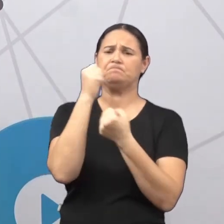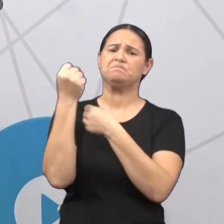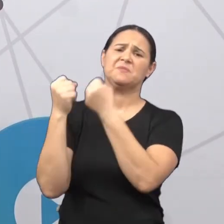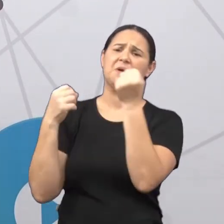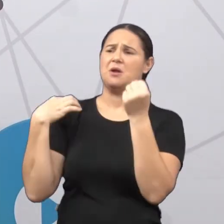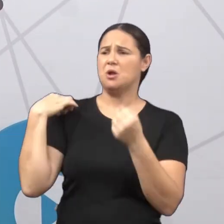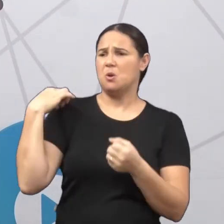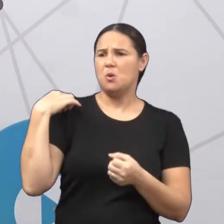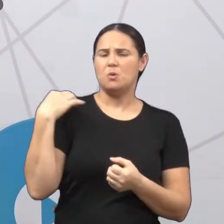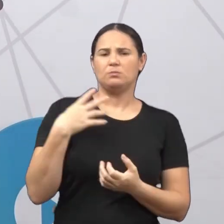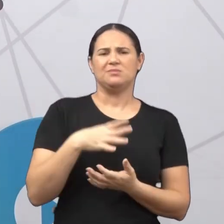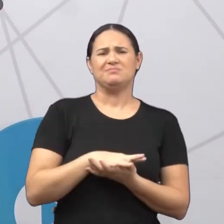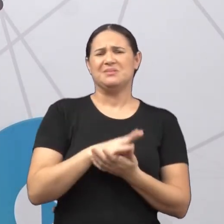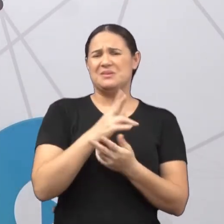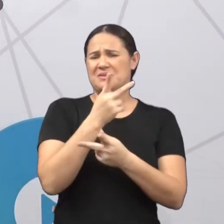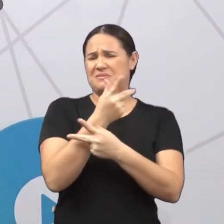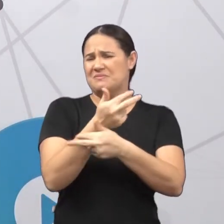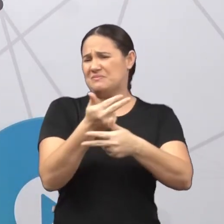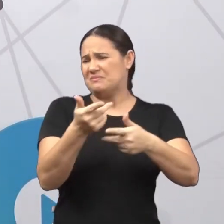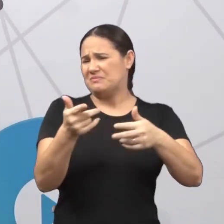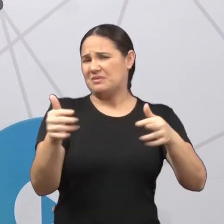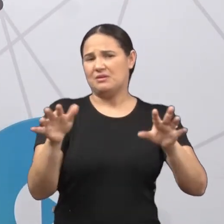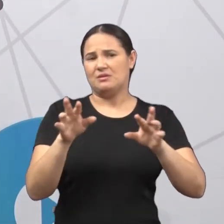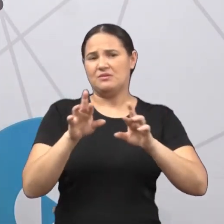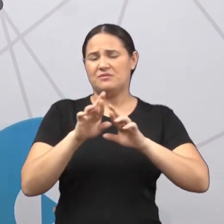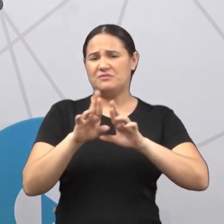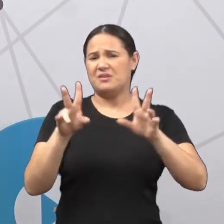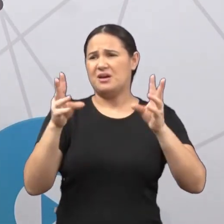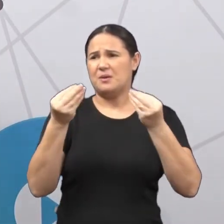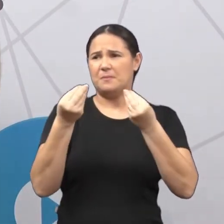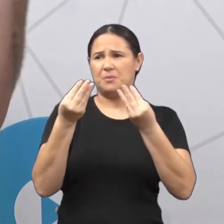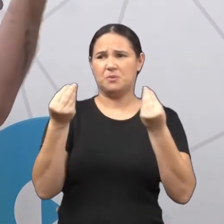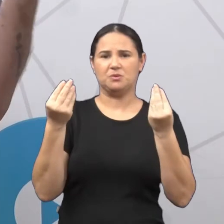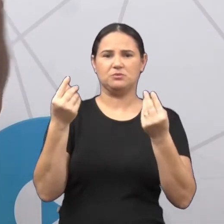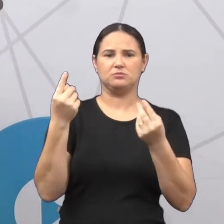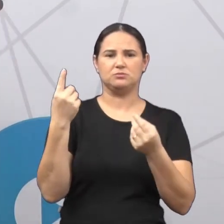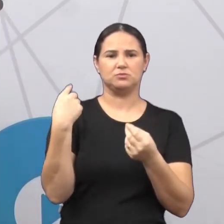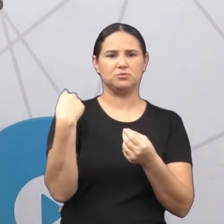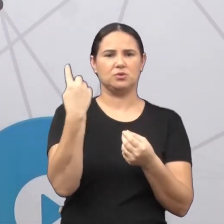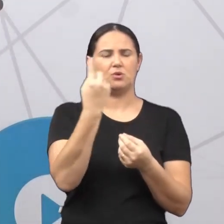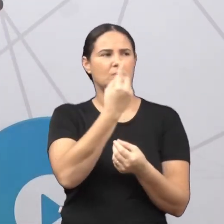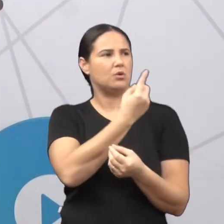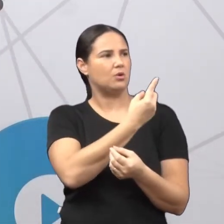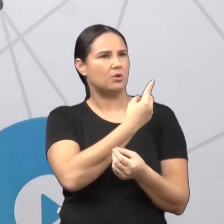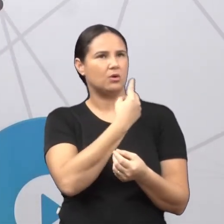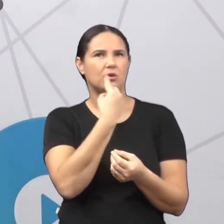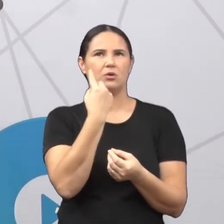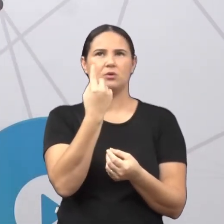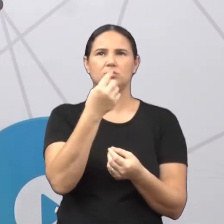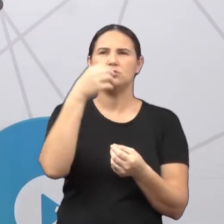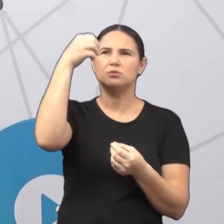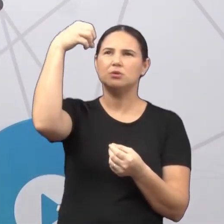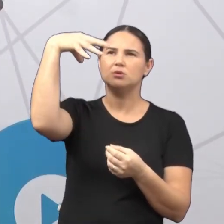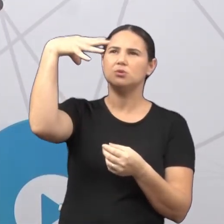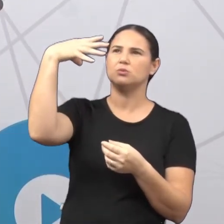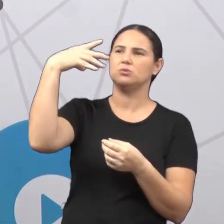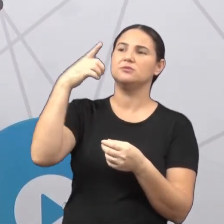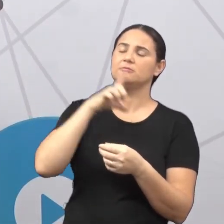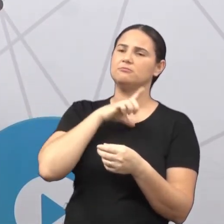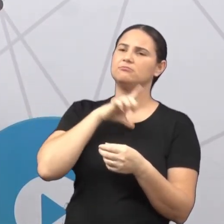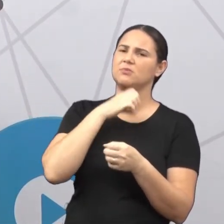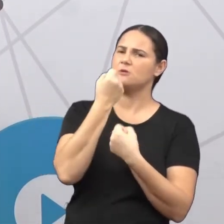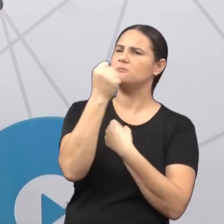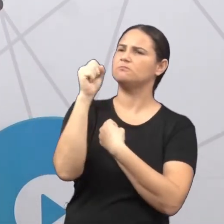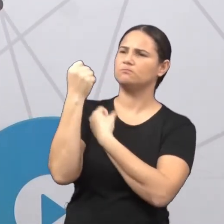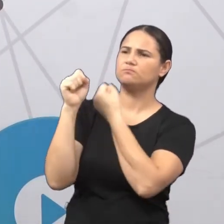de coisas que você possa imaginar. Olha ao seu redor. Tudo isso que você está vendo aí foi fabricado. E veio